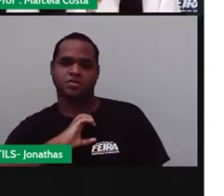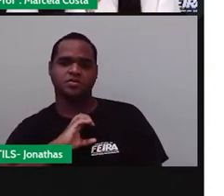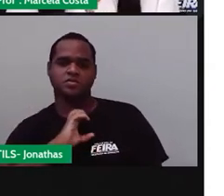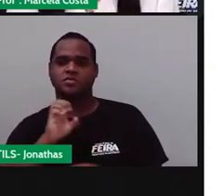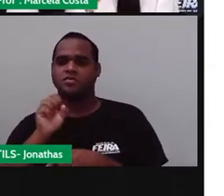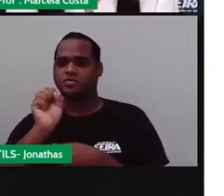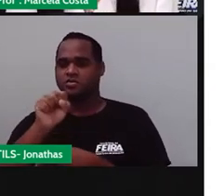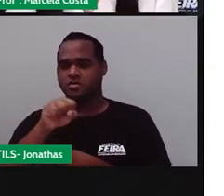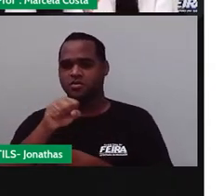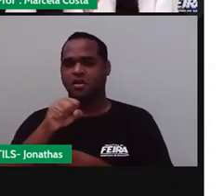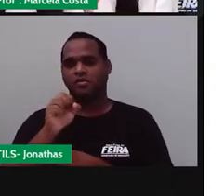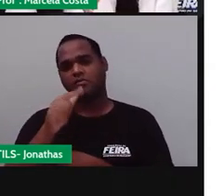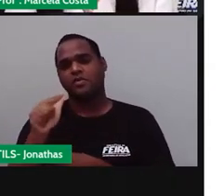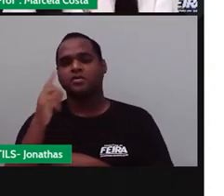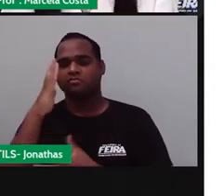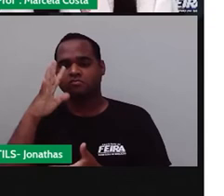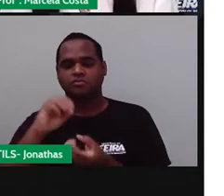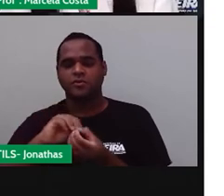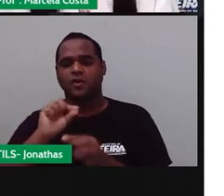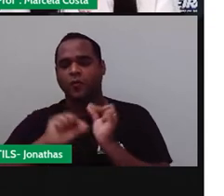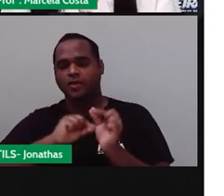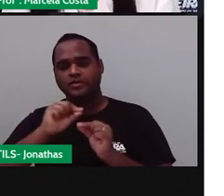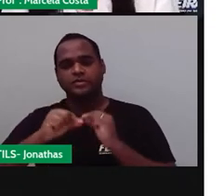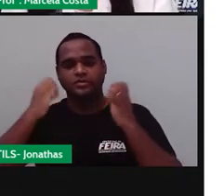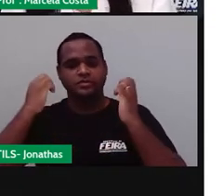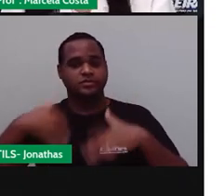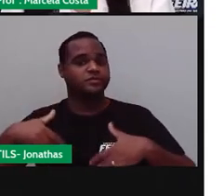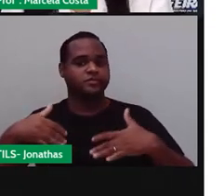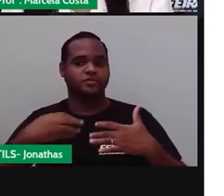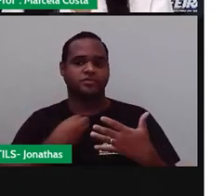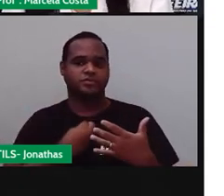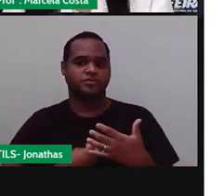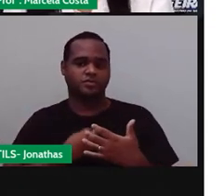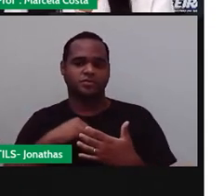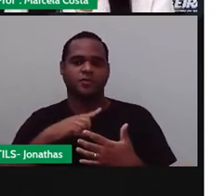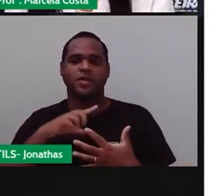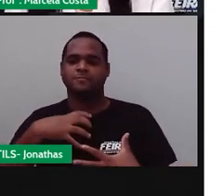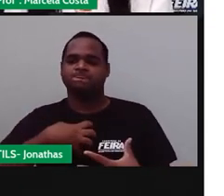como foi que você reagiu? Como foi que você se sentiu?